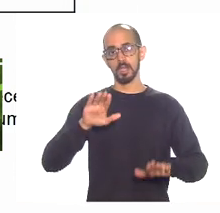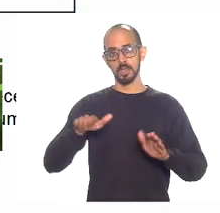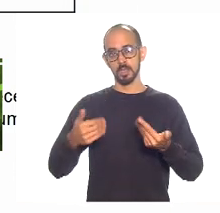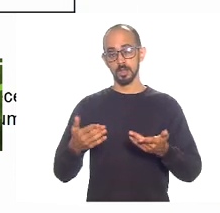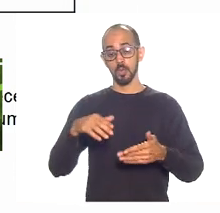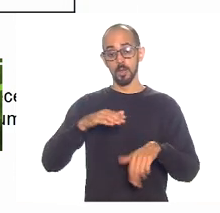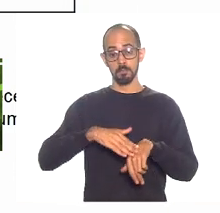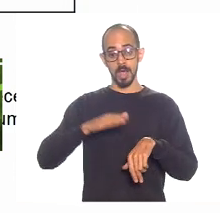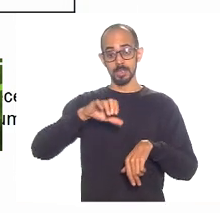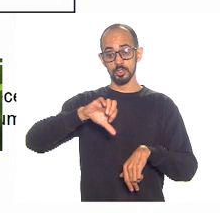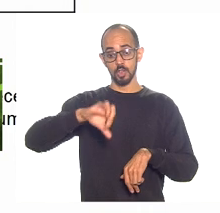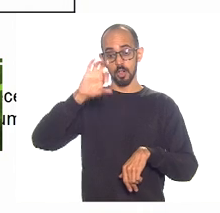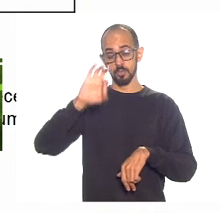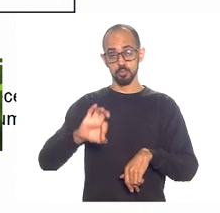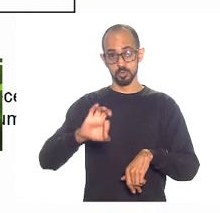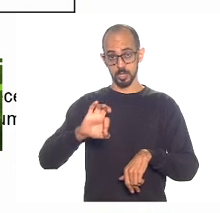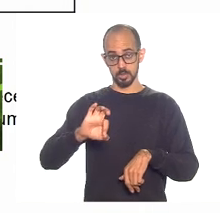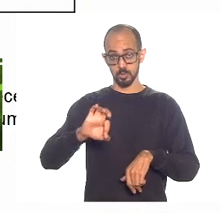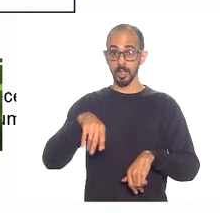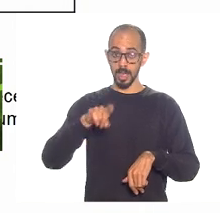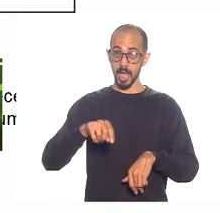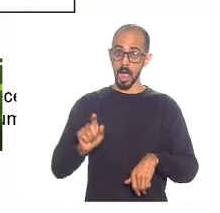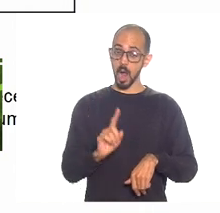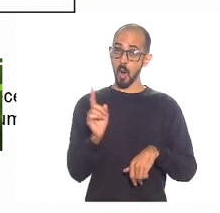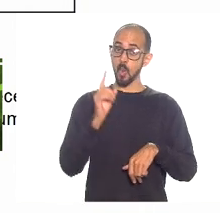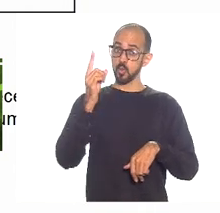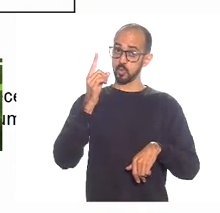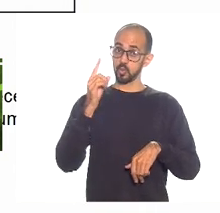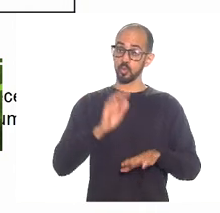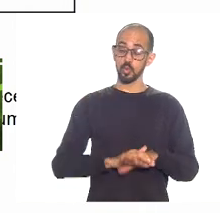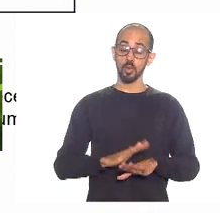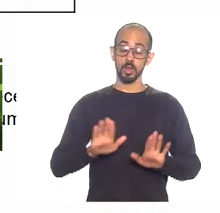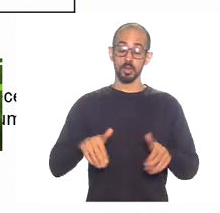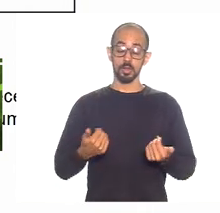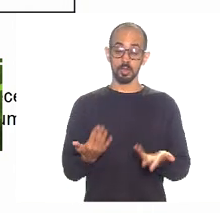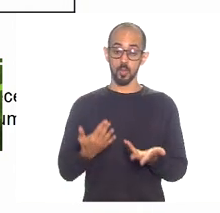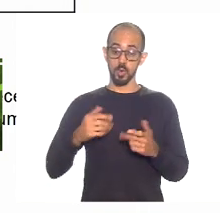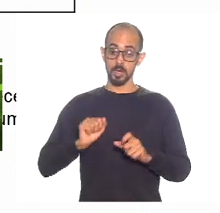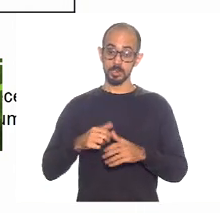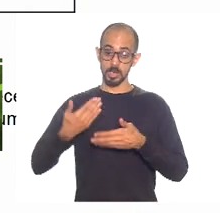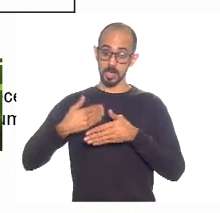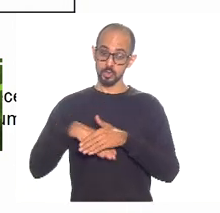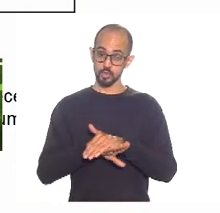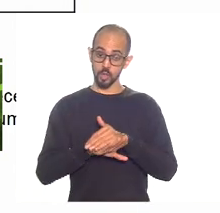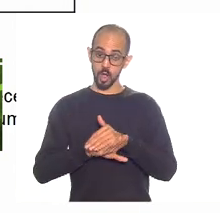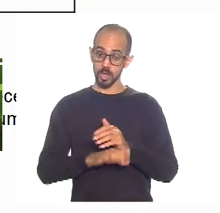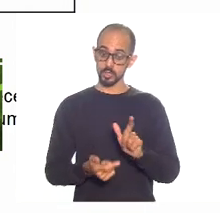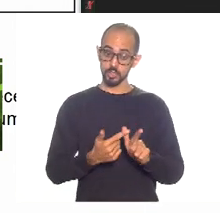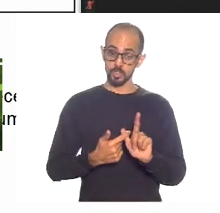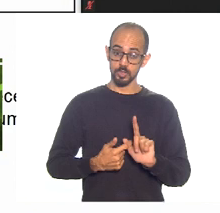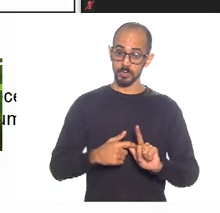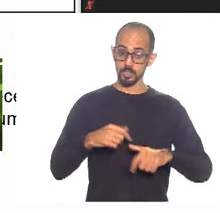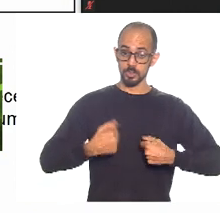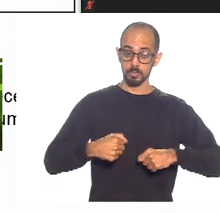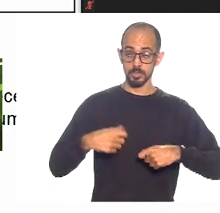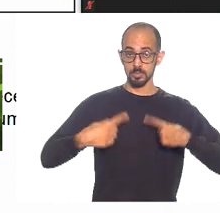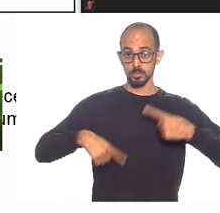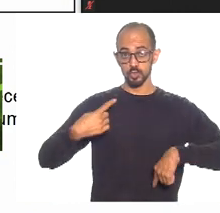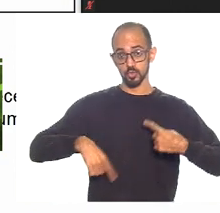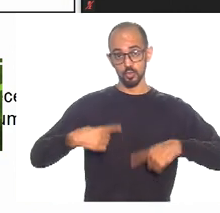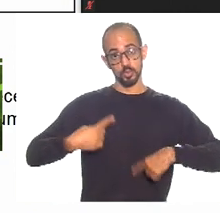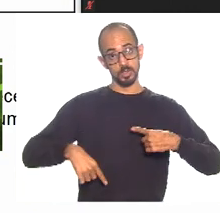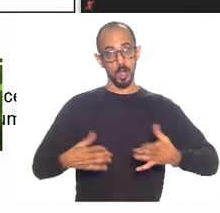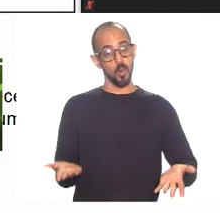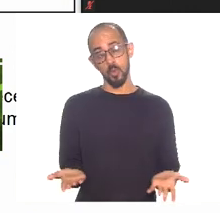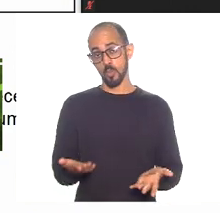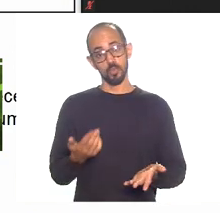9%. Então, eu acho que esse estoque de dívida a gente precisa fazer com a discussão política e técnica